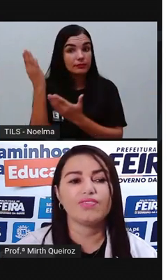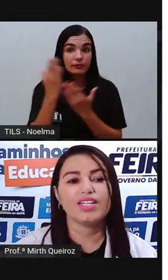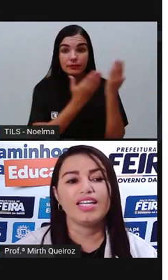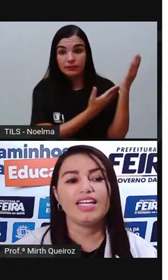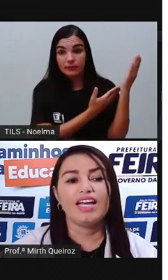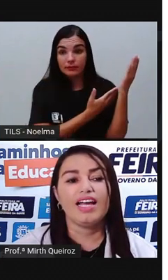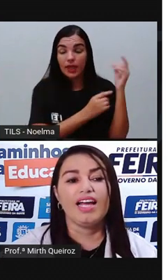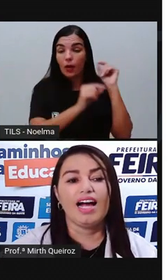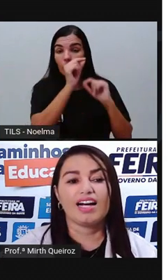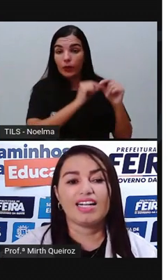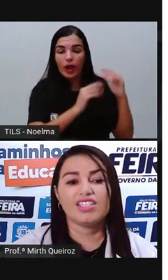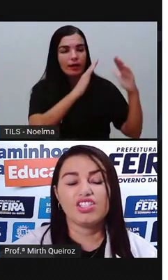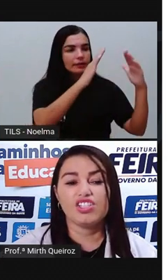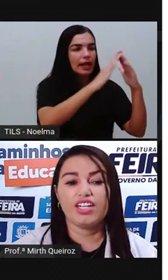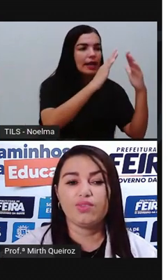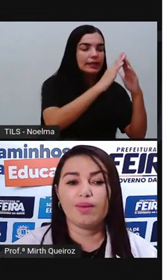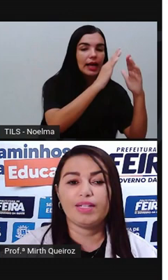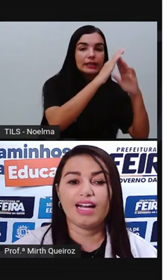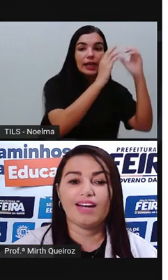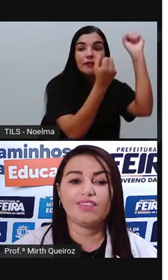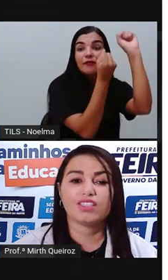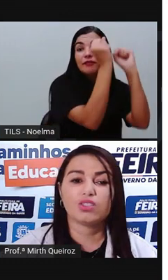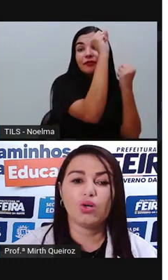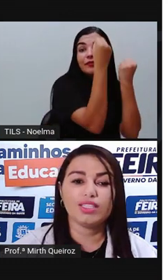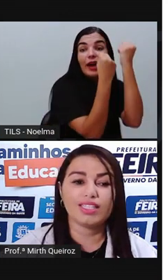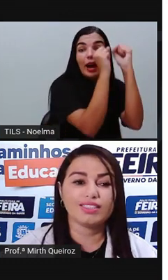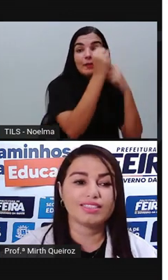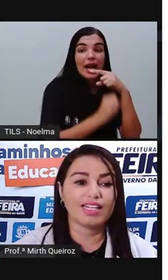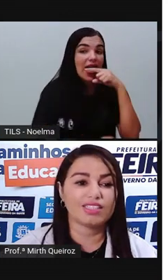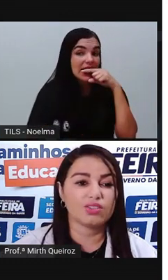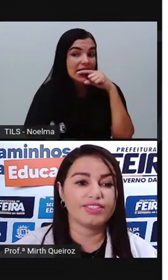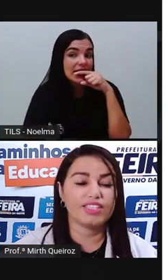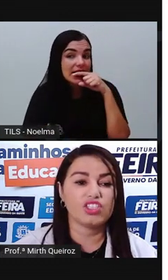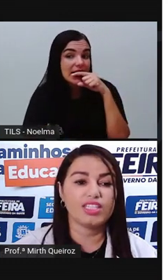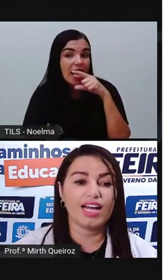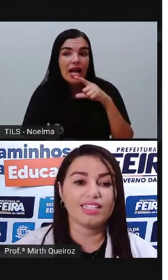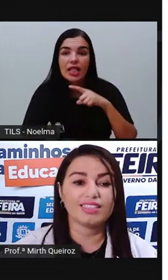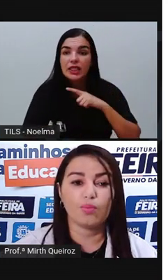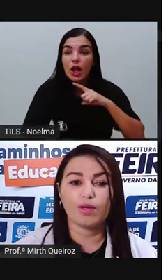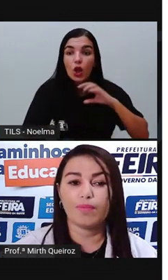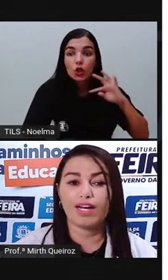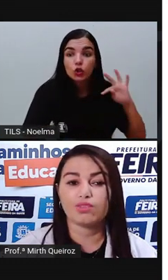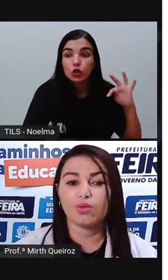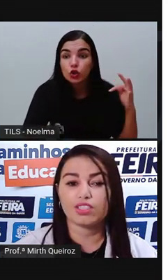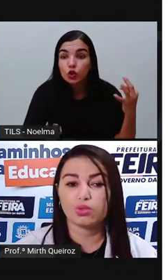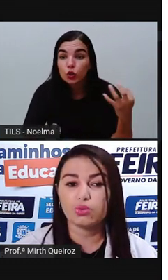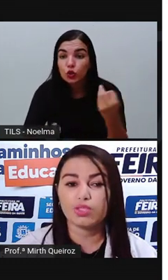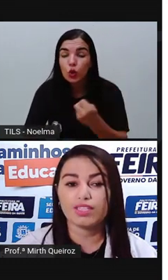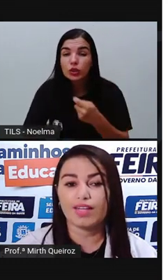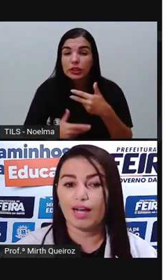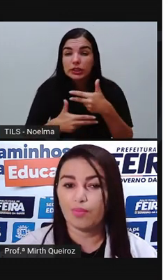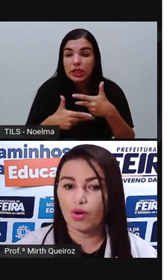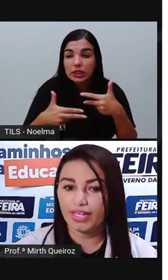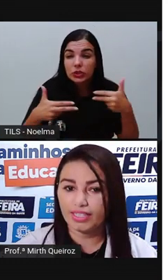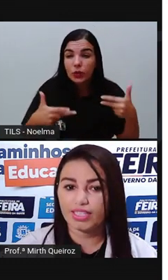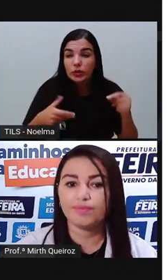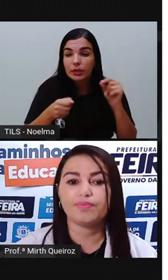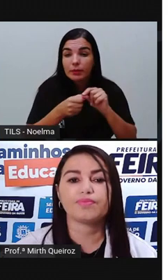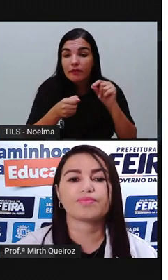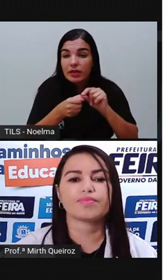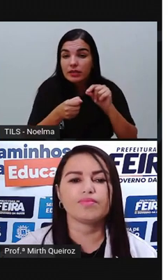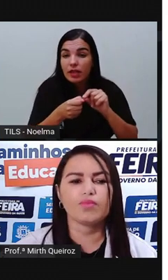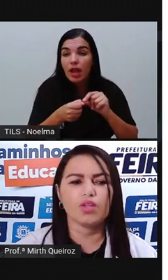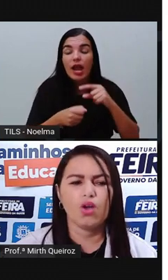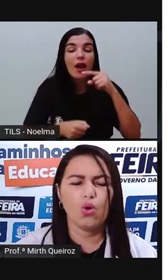Moenda. A Casa de Engenho abrigava todas as instalações destinadas ao preparo do açúcar, a moenda,